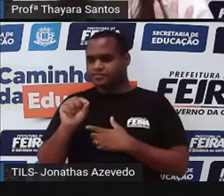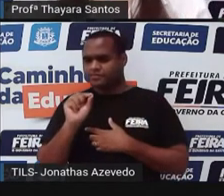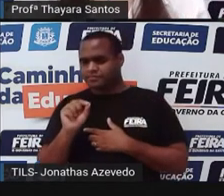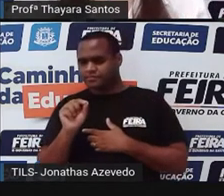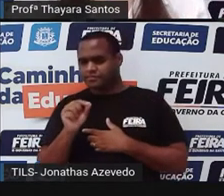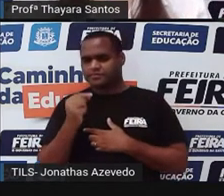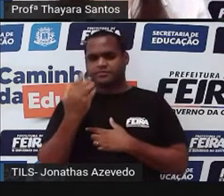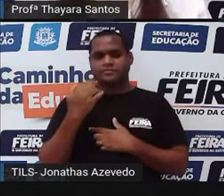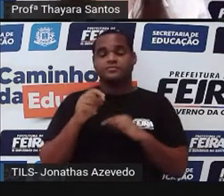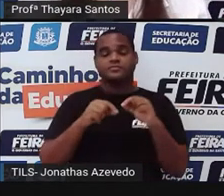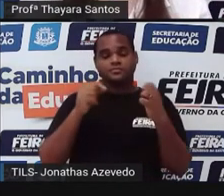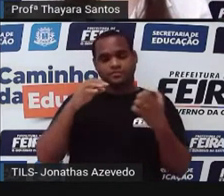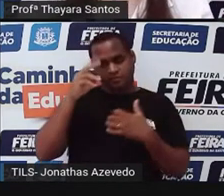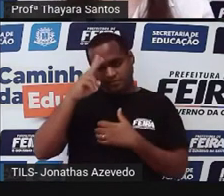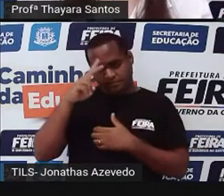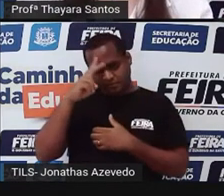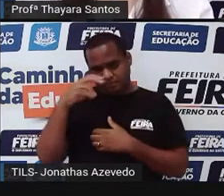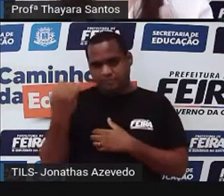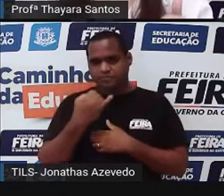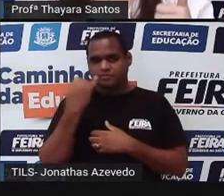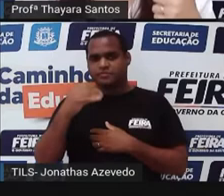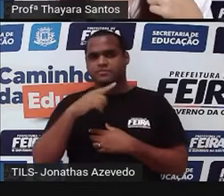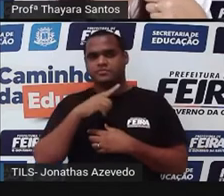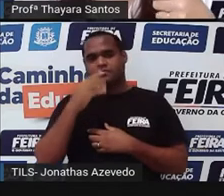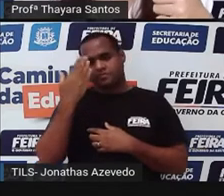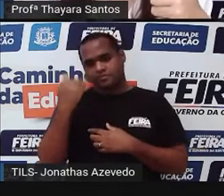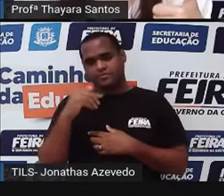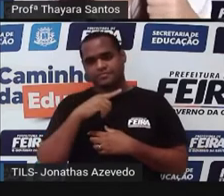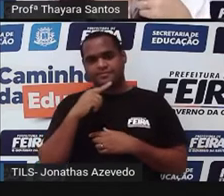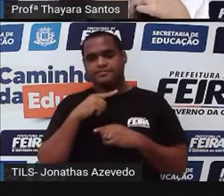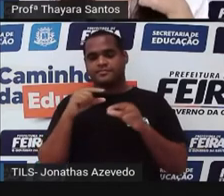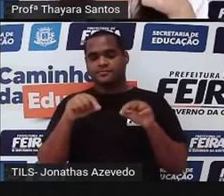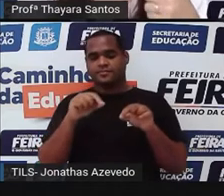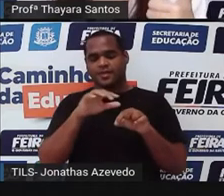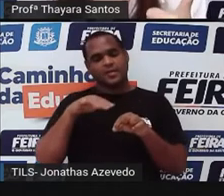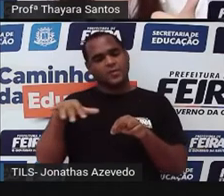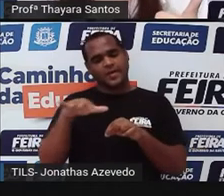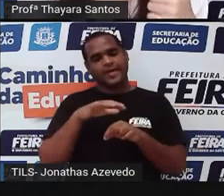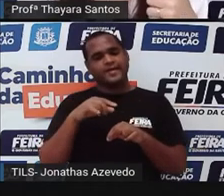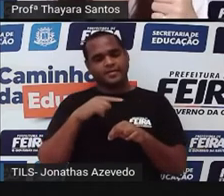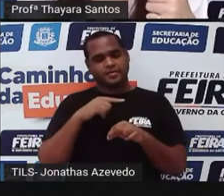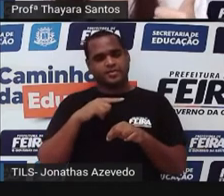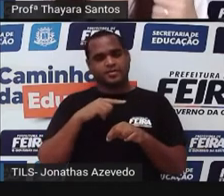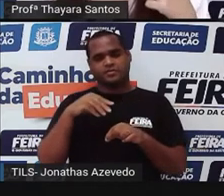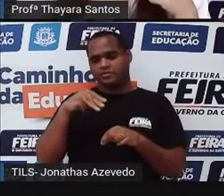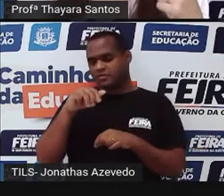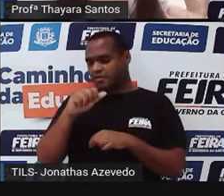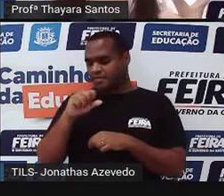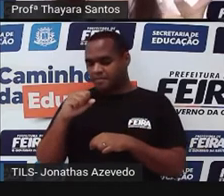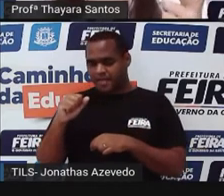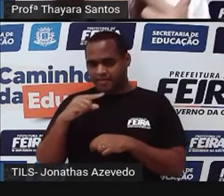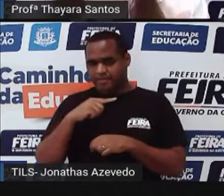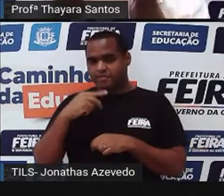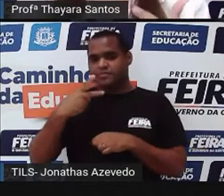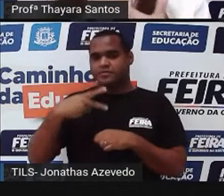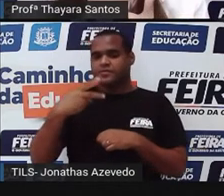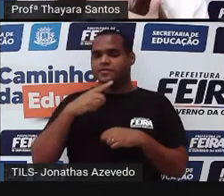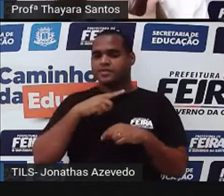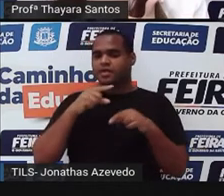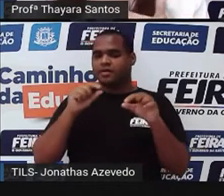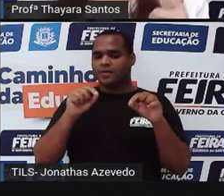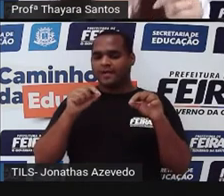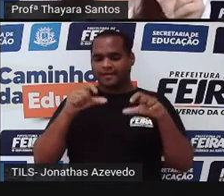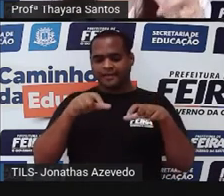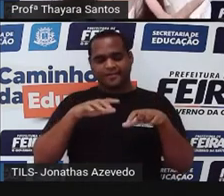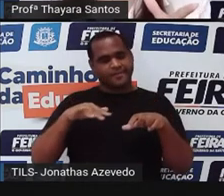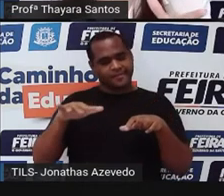Então, lembrando, para eu saber se uma coisa é matéria, eu preciso saber se ela possui massa, né? E a segunda coisa é se ela ocupa um lugar no